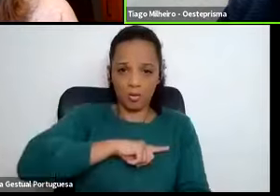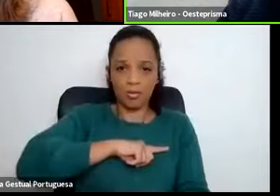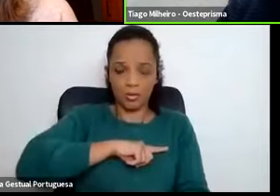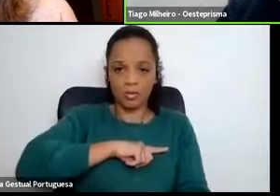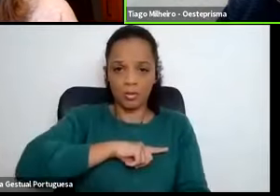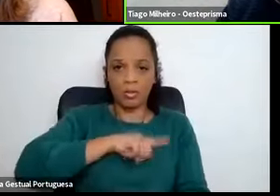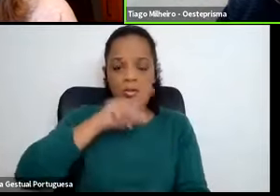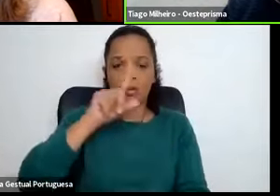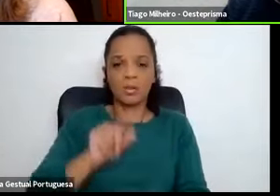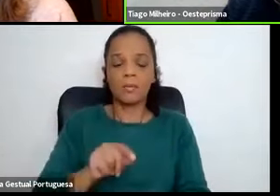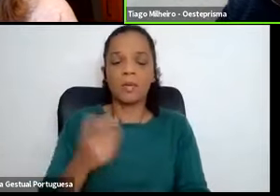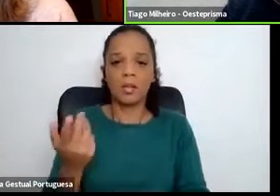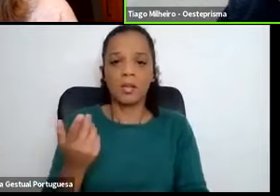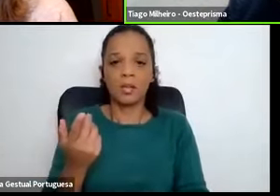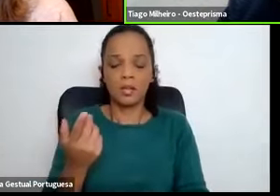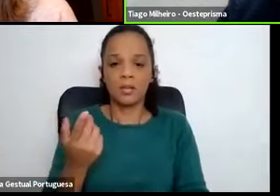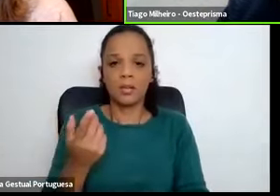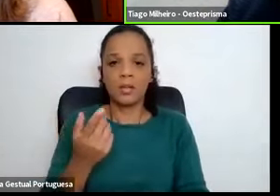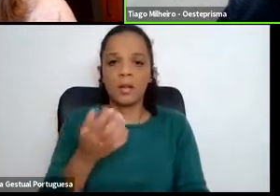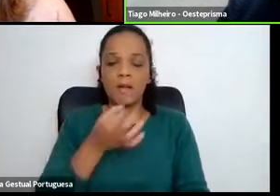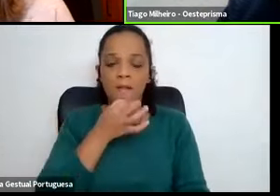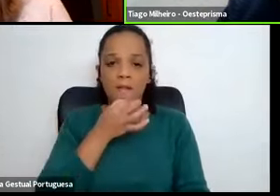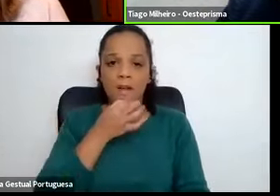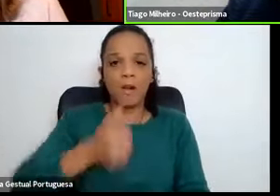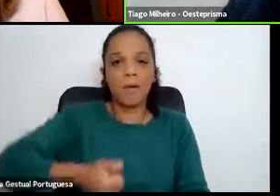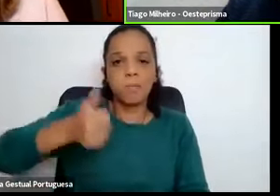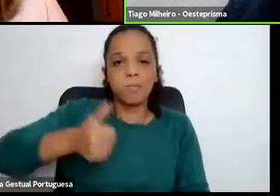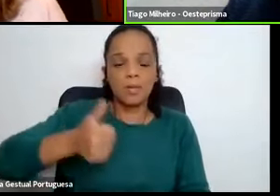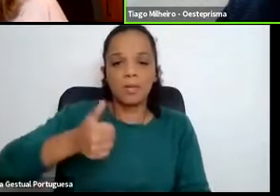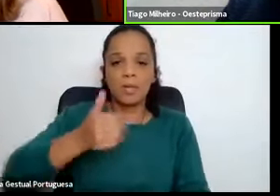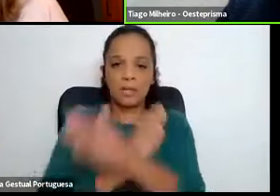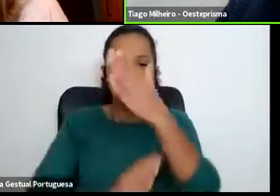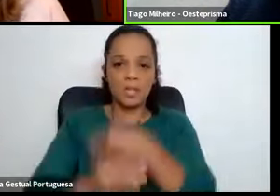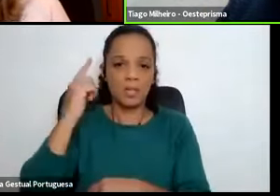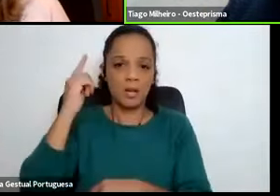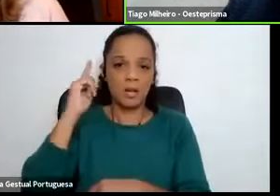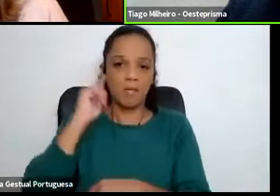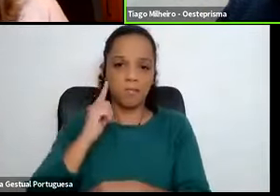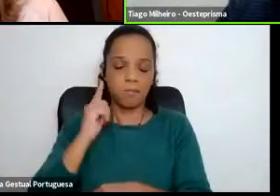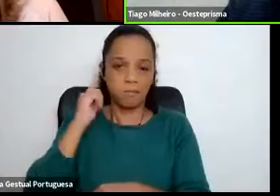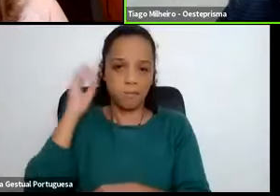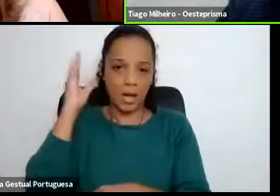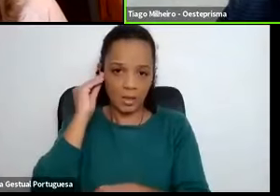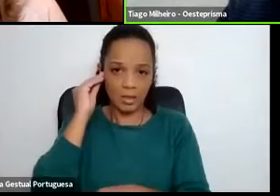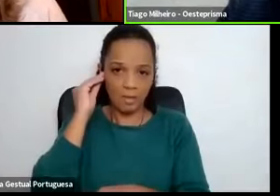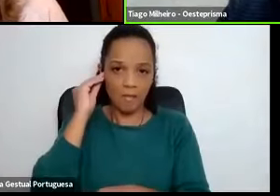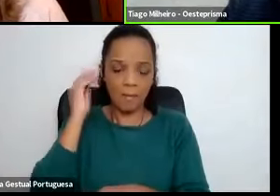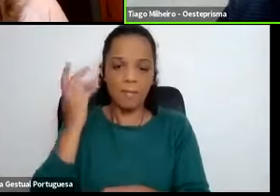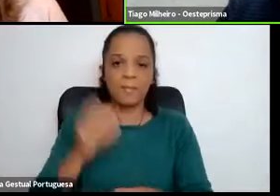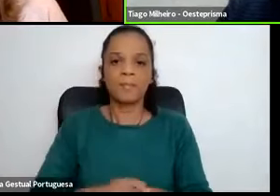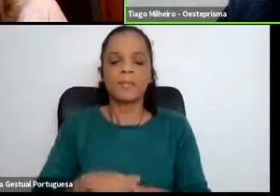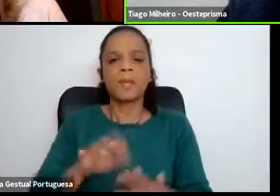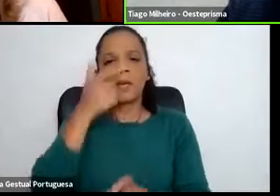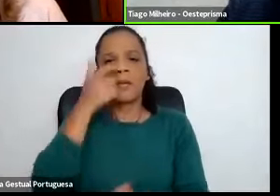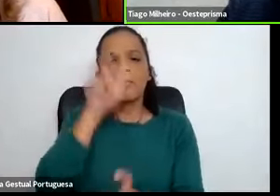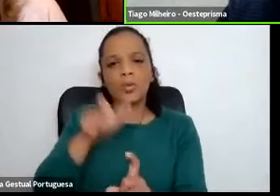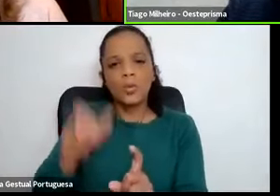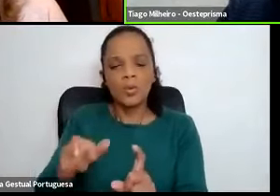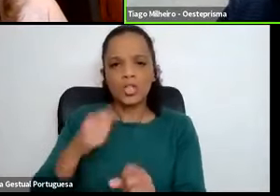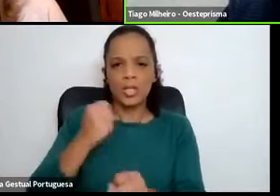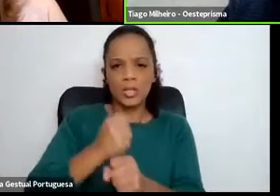questão da deficiência auditiva, mas são pessoas extremamente capazes,